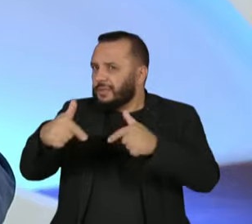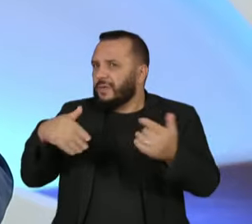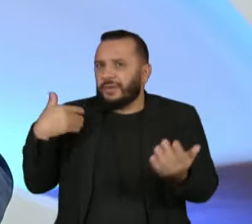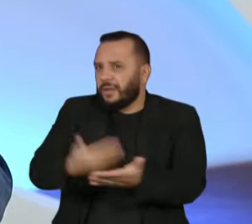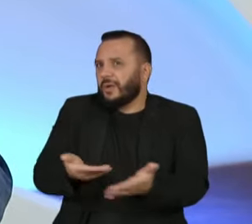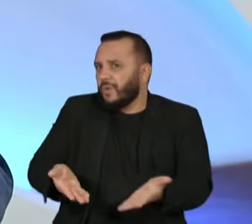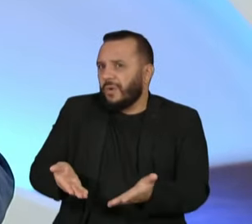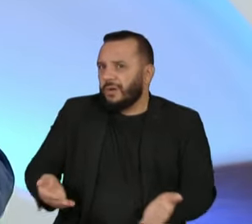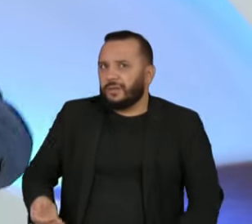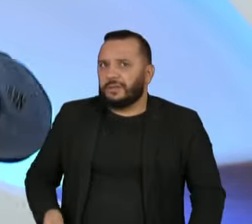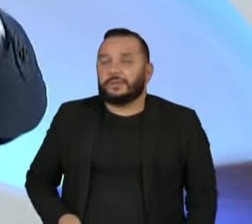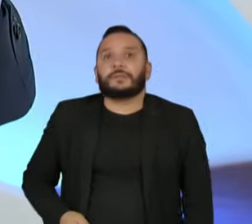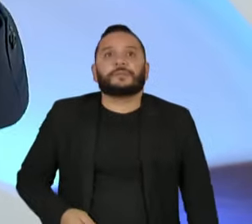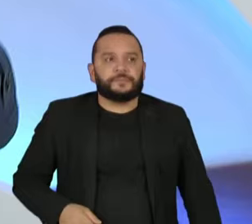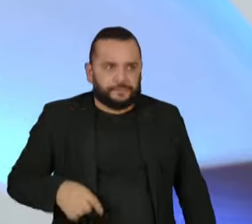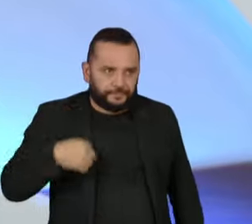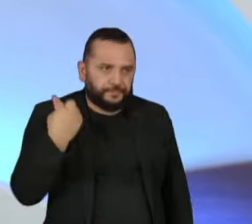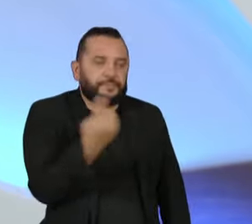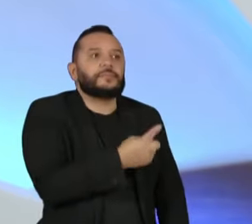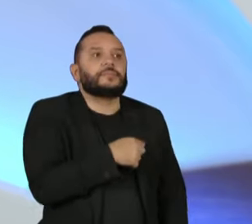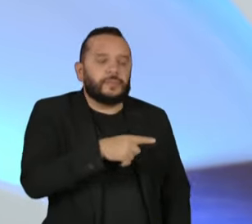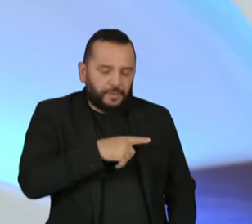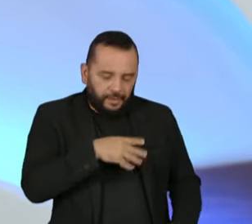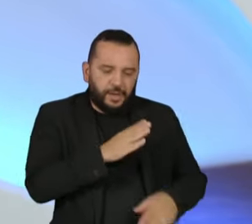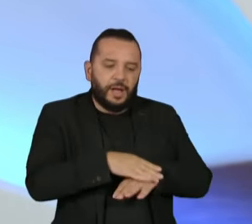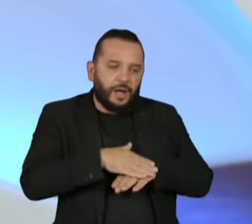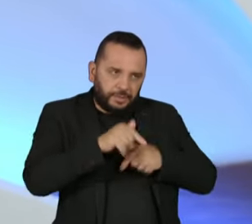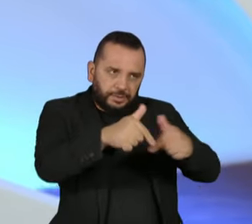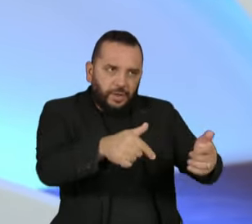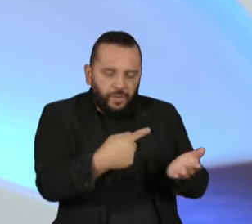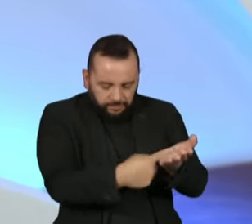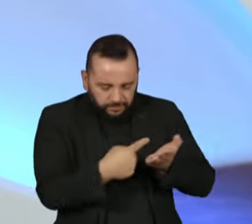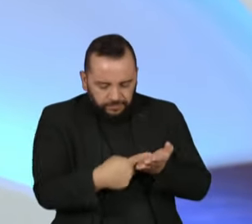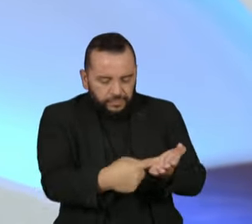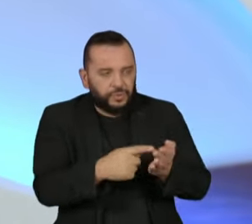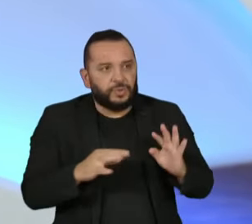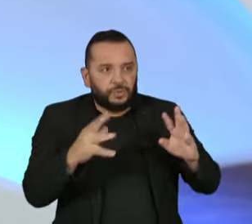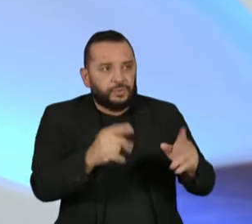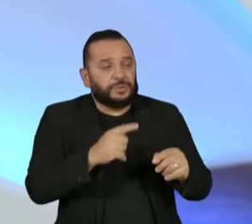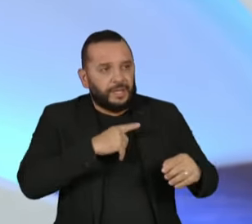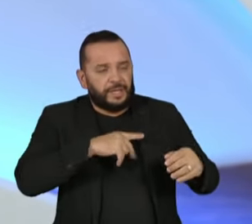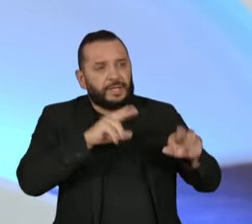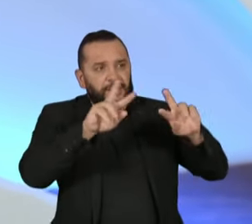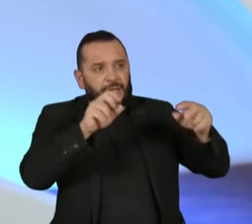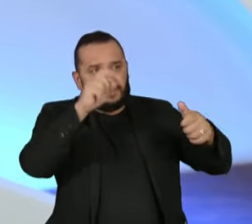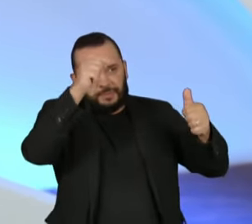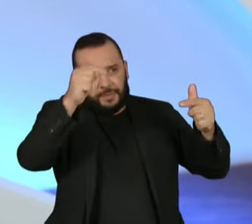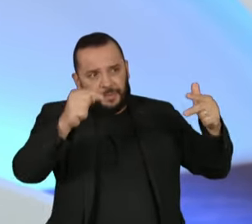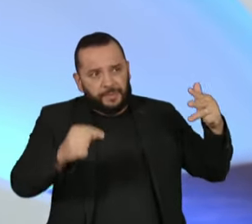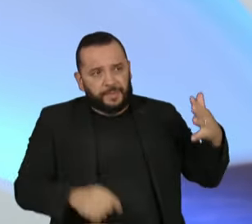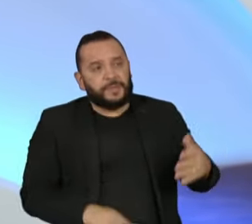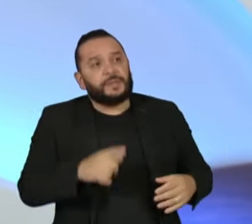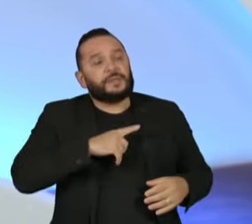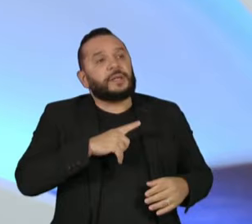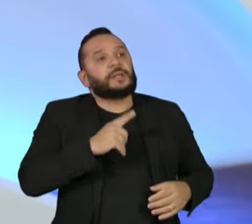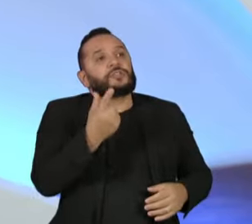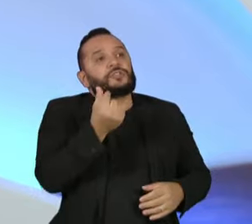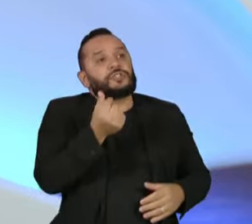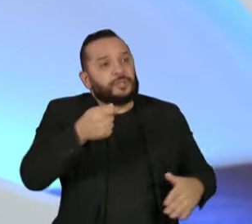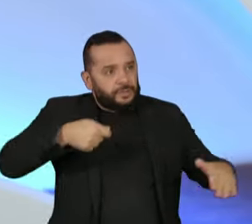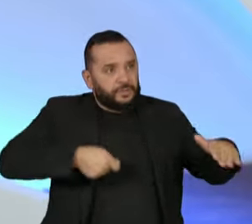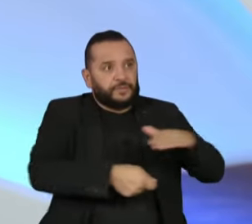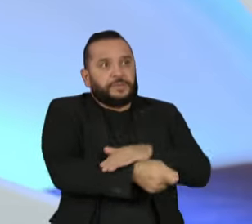Estamos tratando. Lá, é porque são vários itens, a gente não fala de todos ao mesmo tempo, mas tem lá recurso para a área da